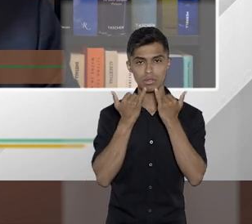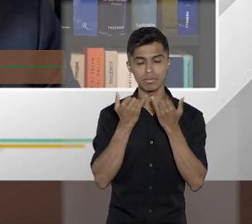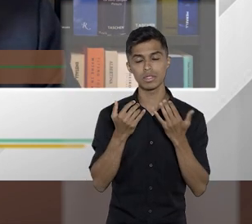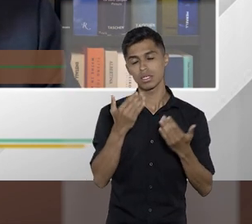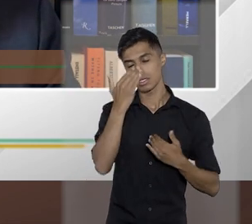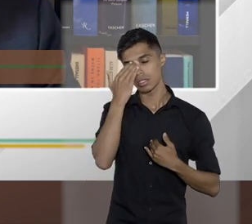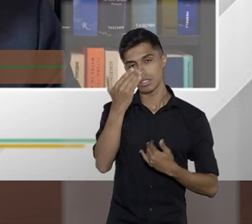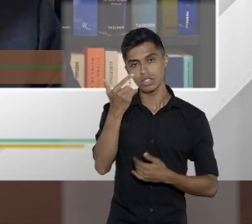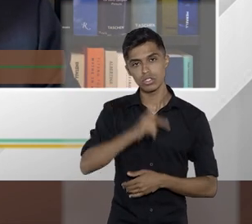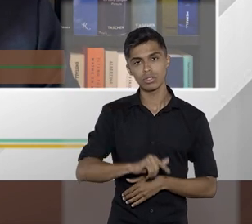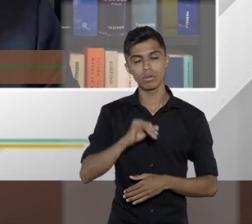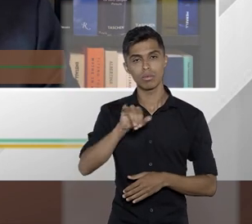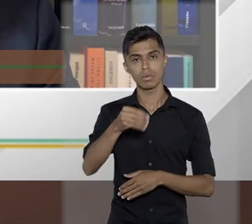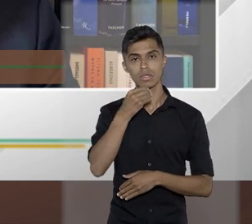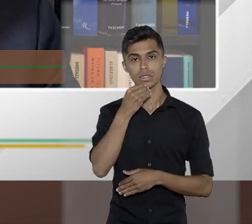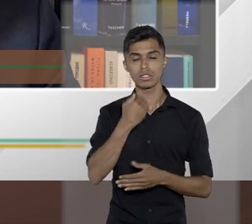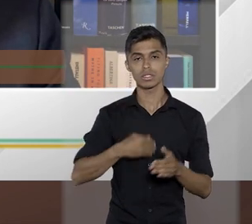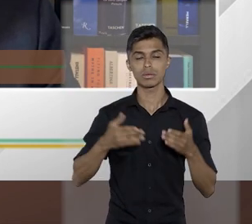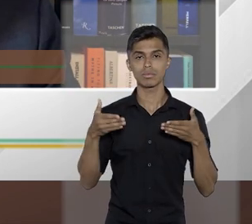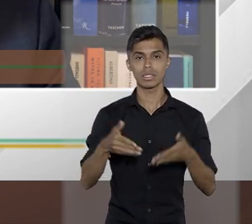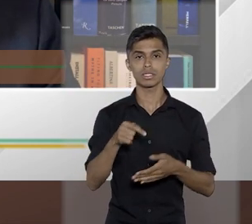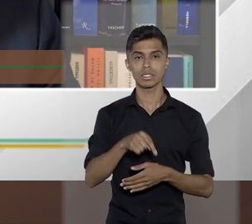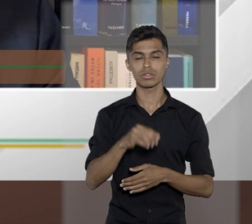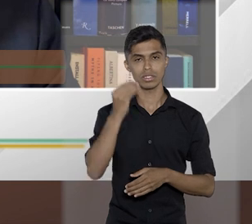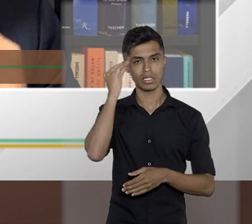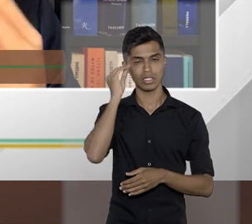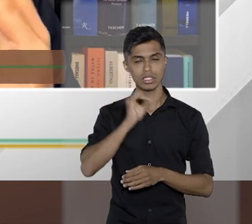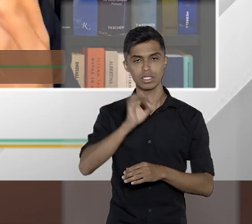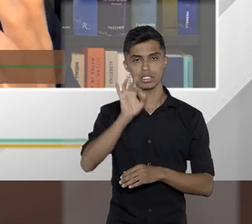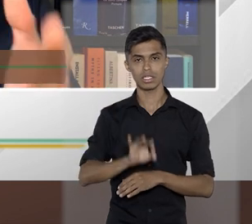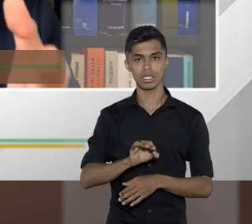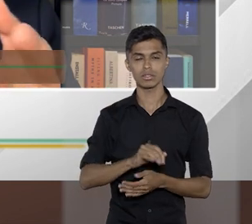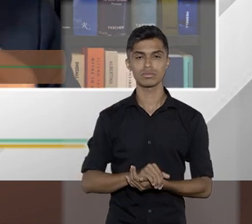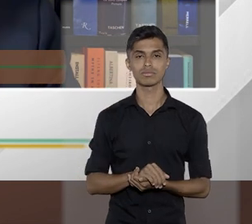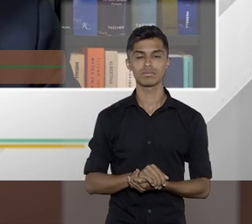agradecer novamente a oportunidade de participar do entender direito